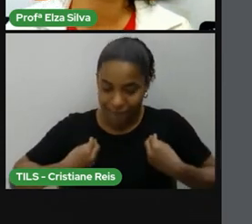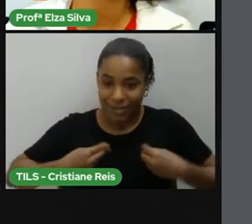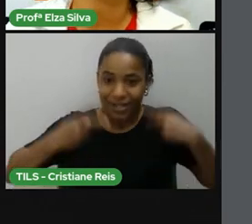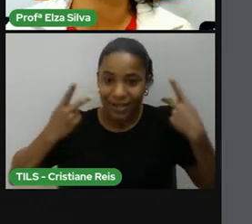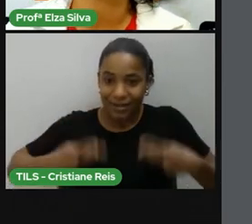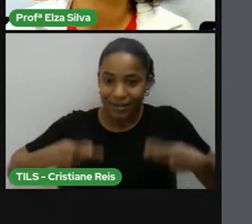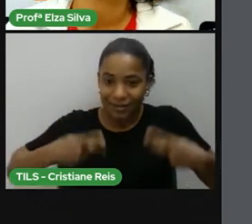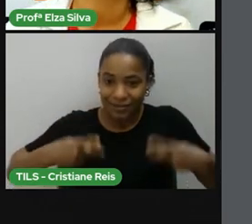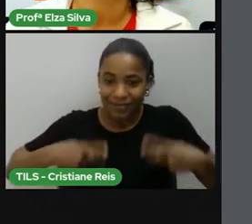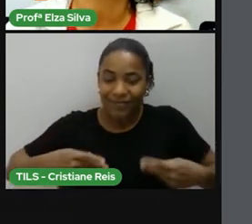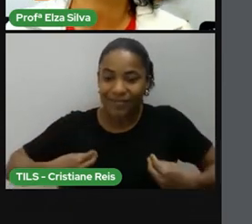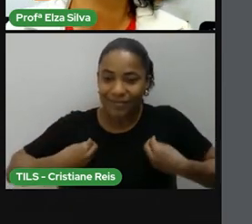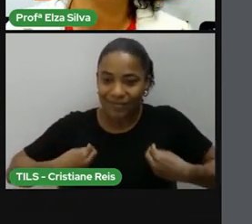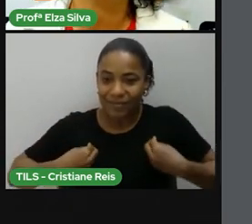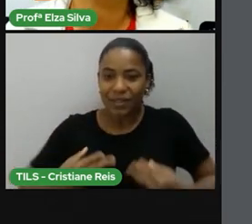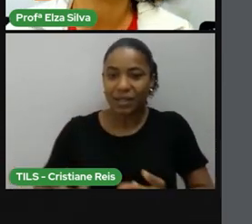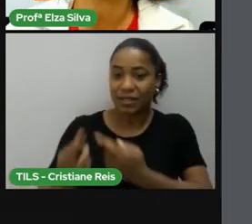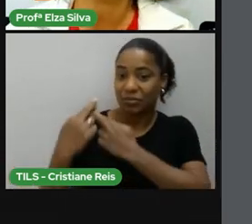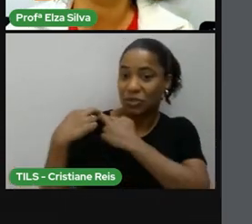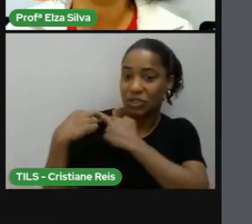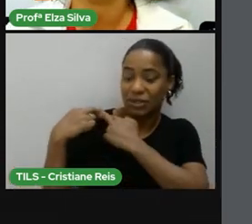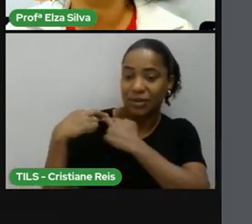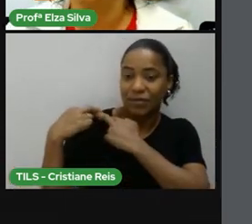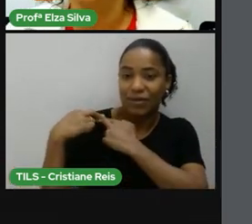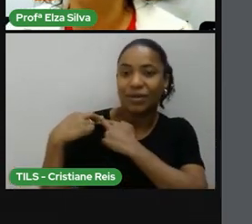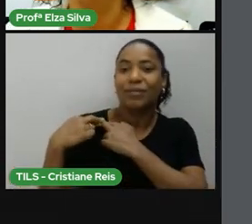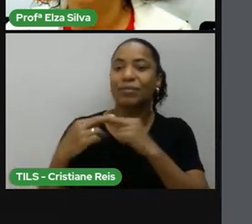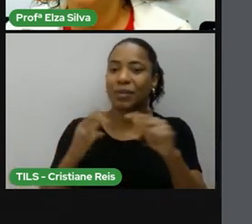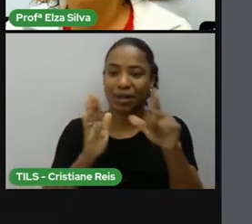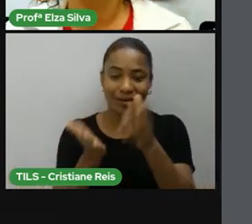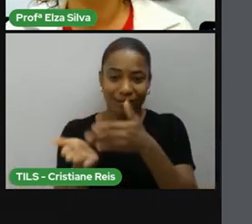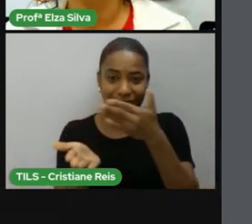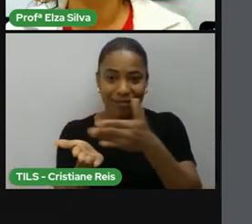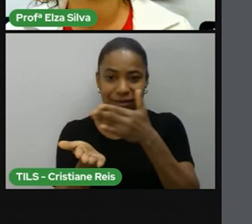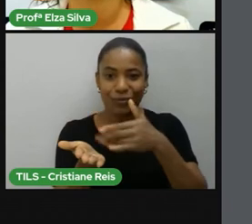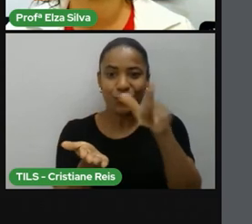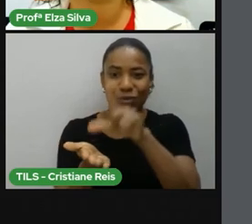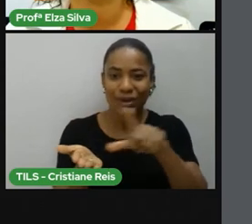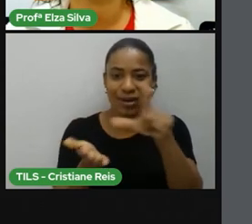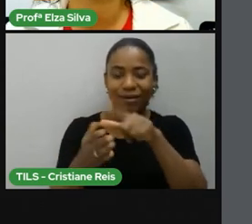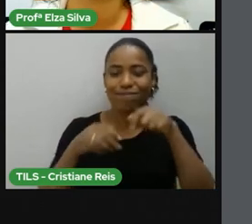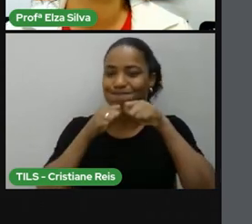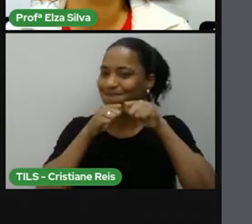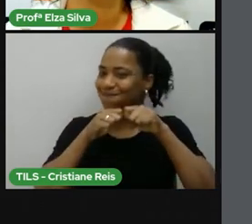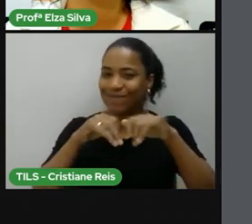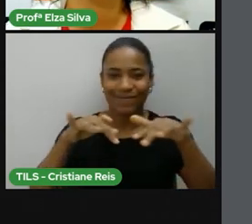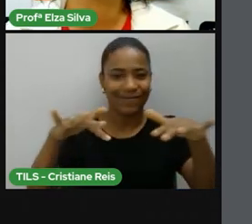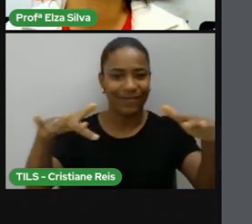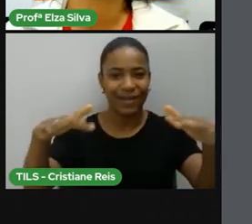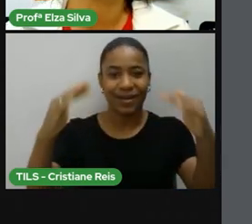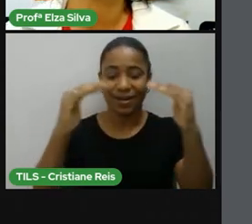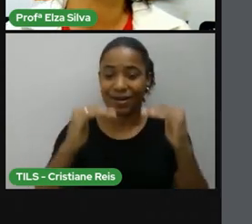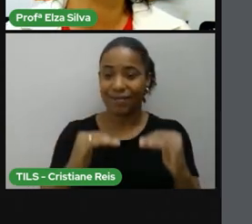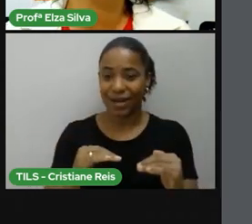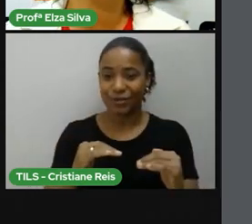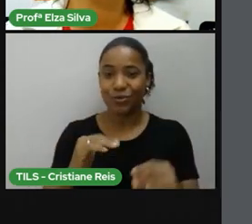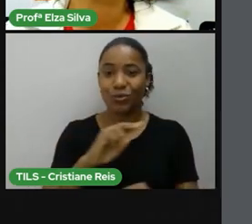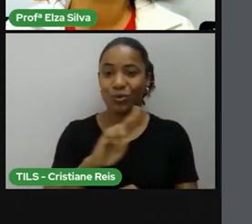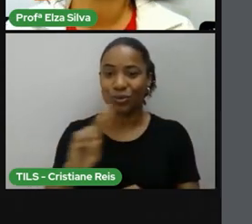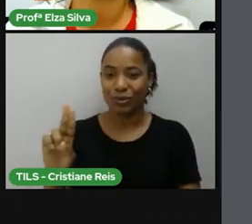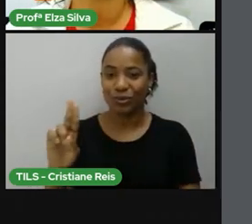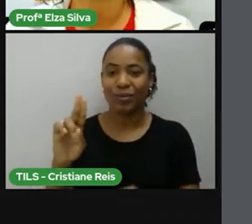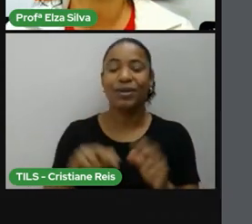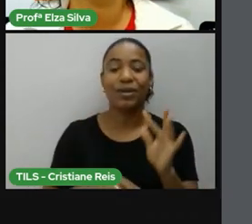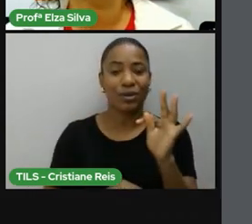responsável por ampliar a paisagem literária. Abaixo, o nome dela, Toni Morrison, The Peace I Am,